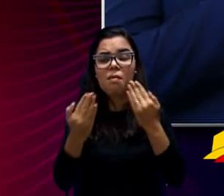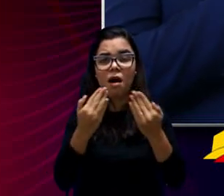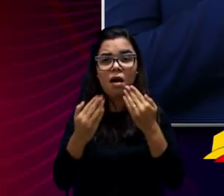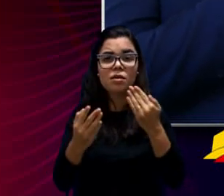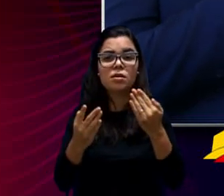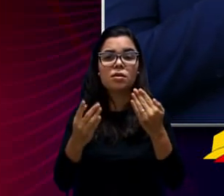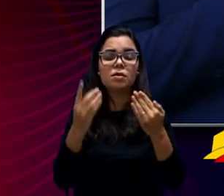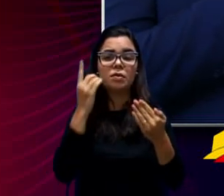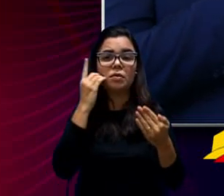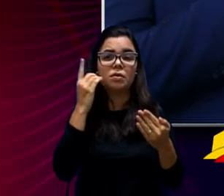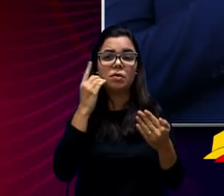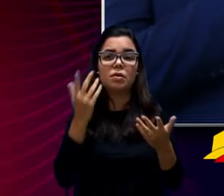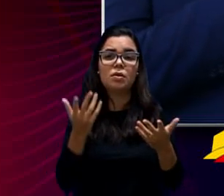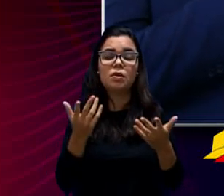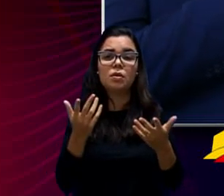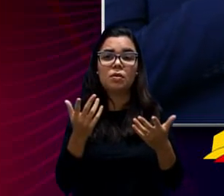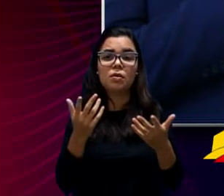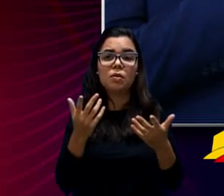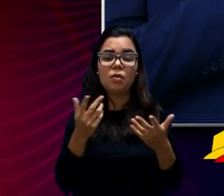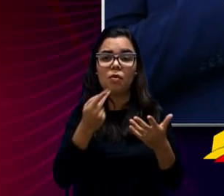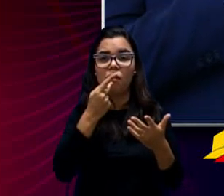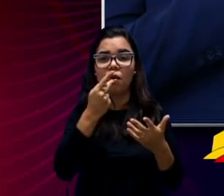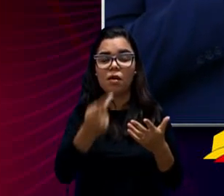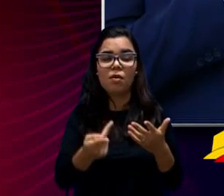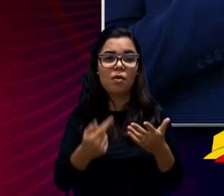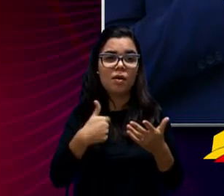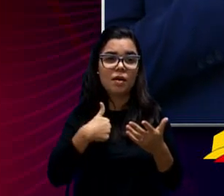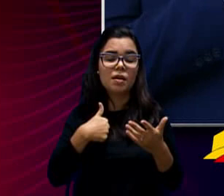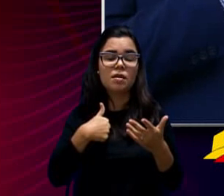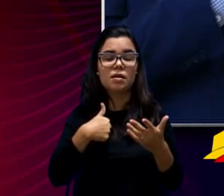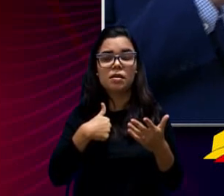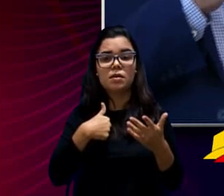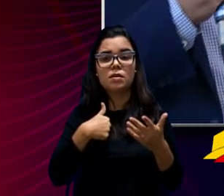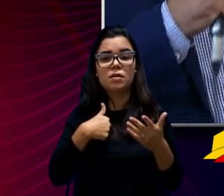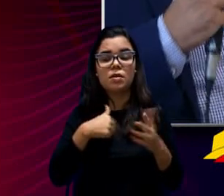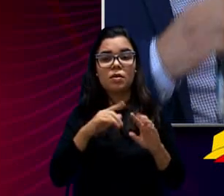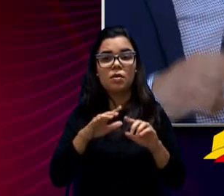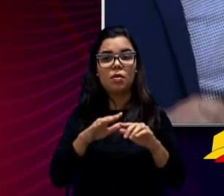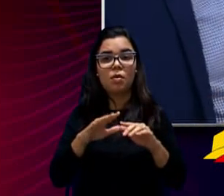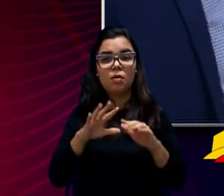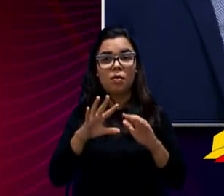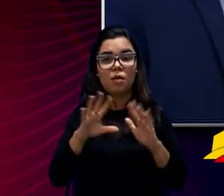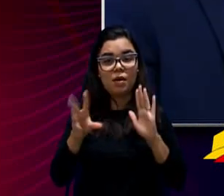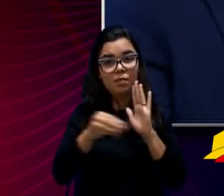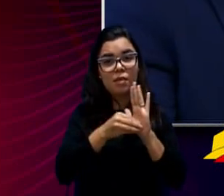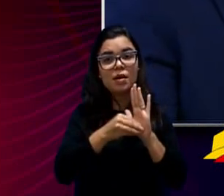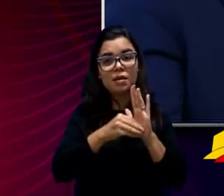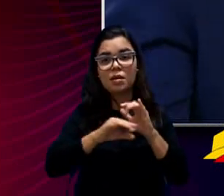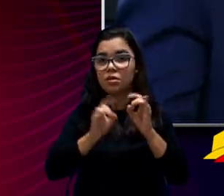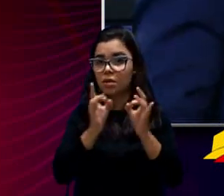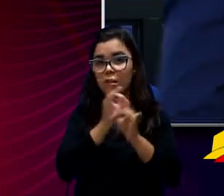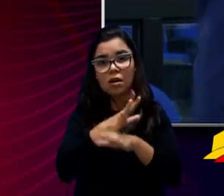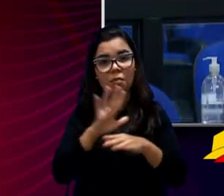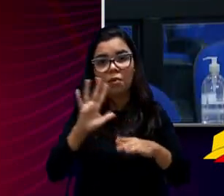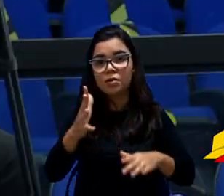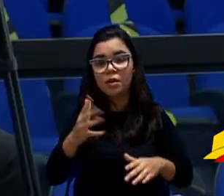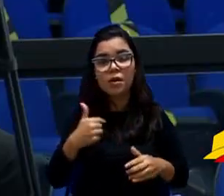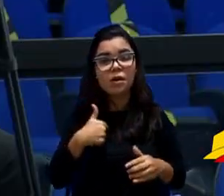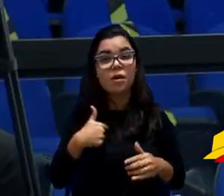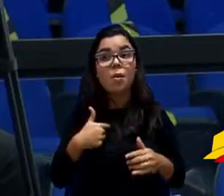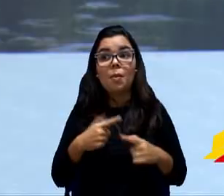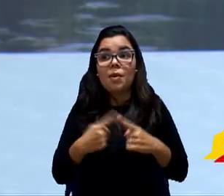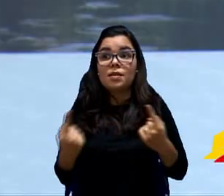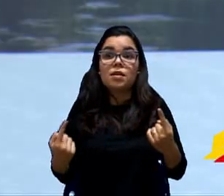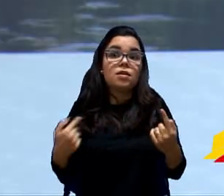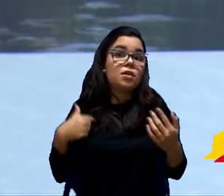com essa modificação na Ementa, está sanado. Mas fica para o seu análise. É ótimo, viu? Mas nós estamos aqui, viu? Nós somos um